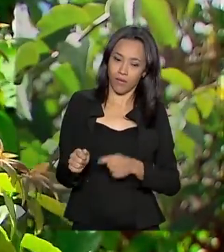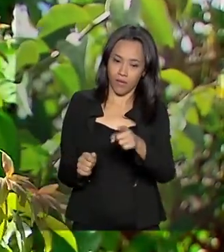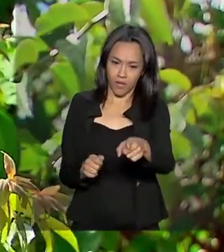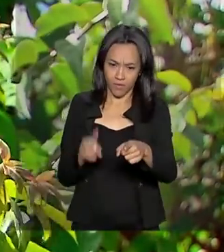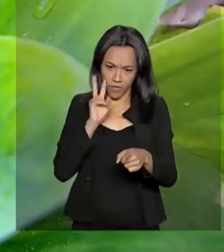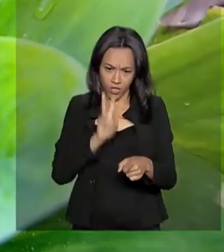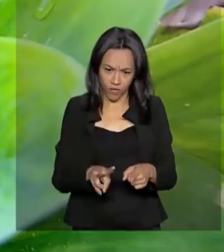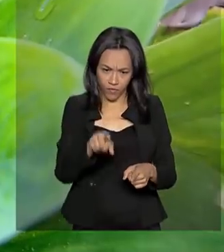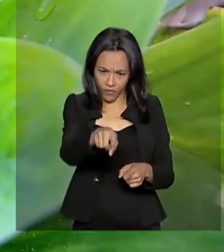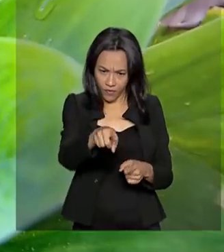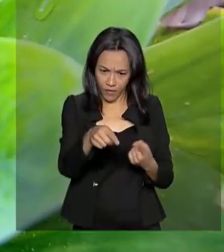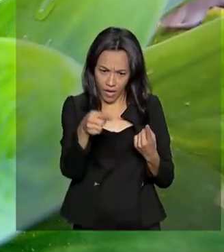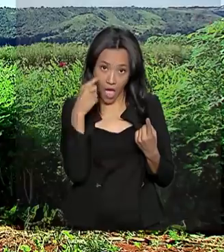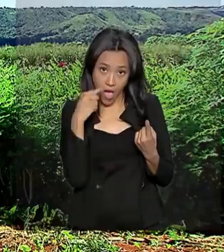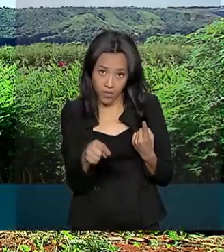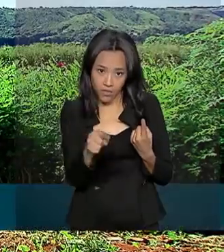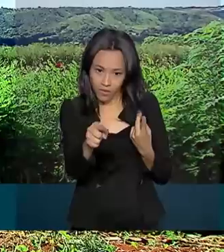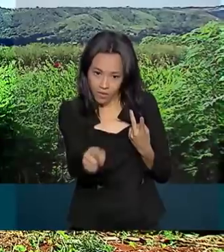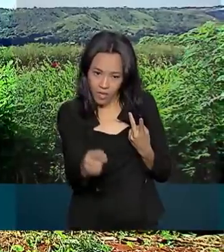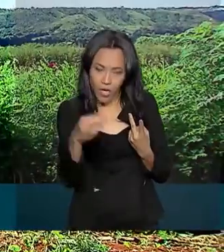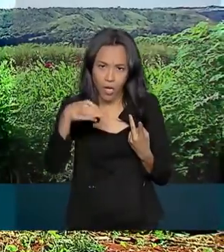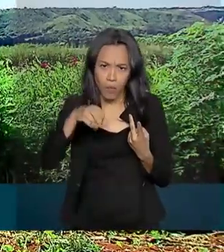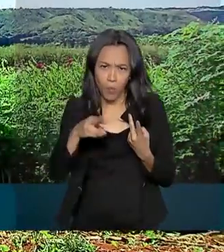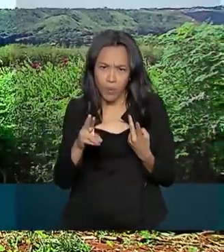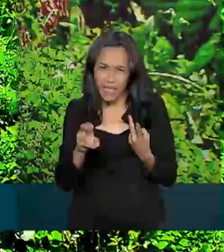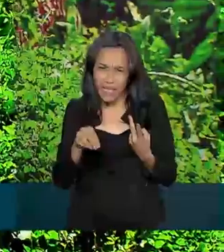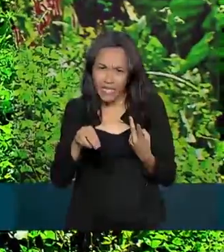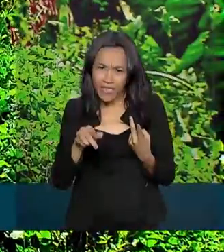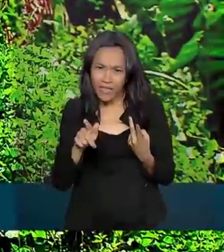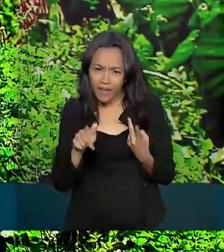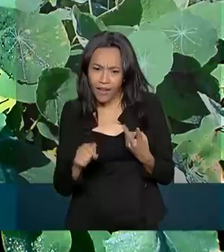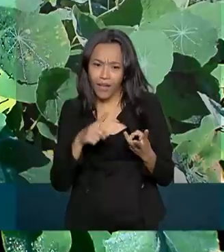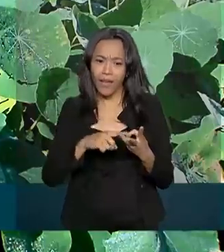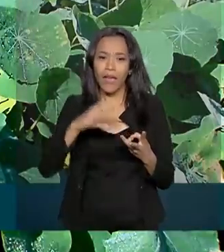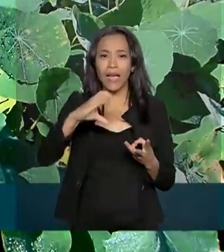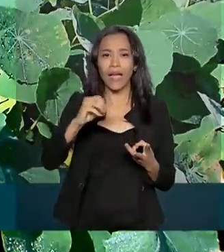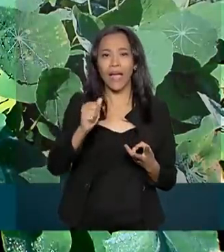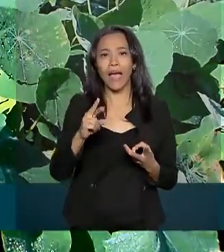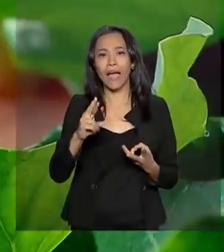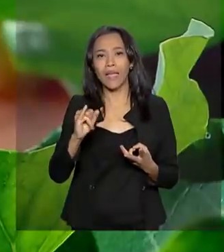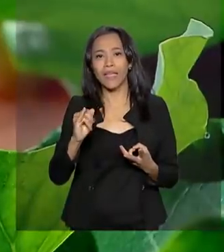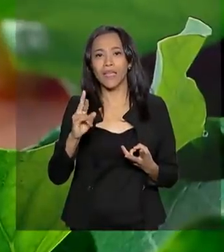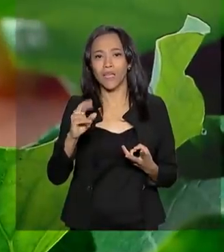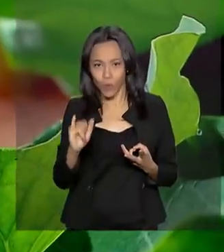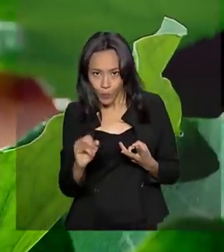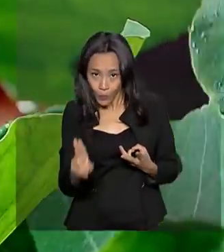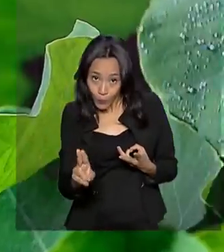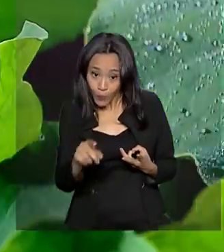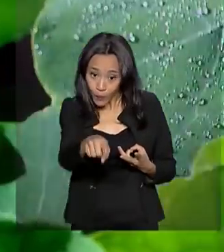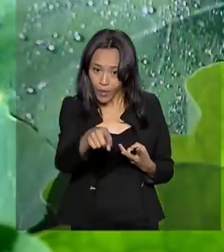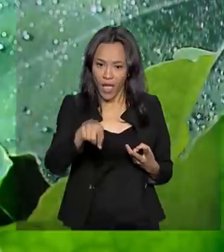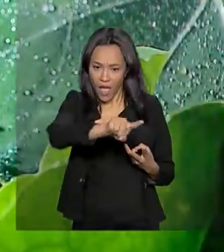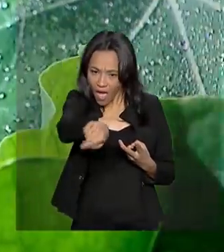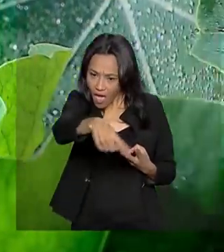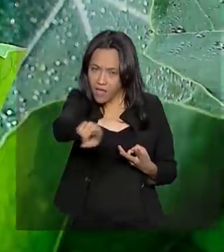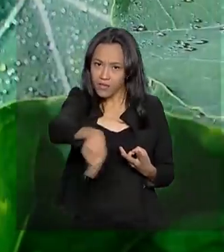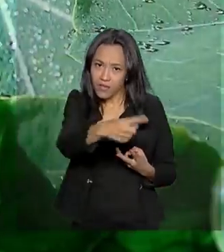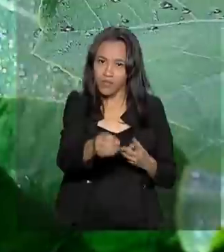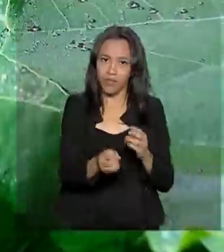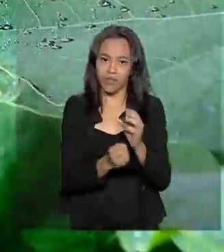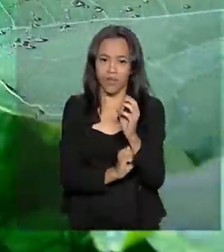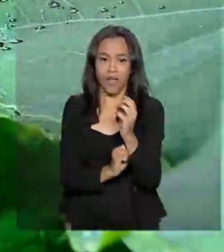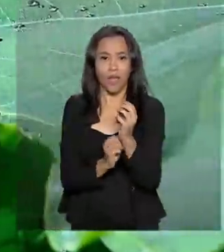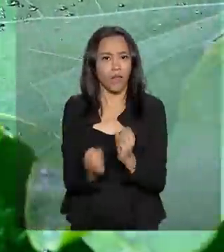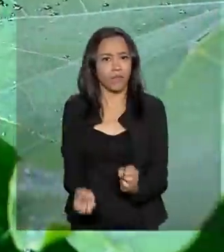oropronobis, mangarito, moringa, vinagreira, cariru e capuchinha? Muitas vezes elas nascem de